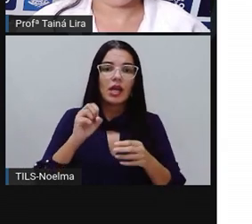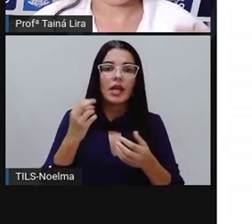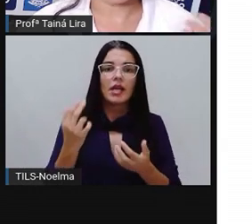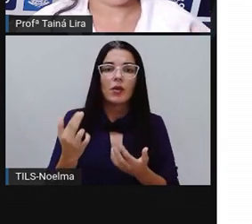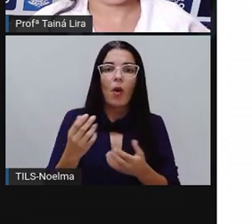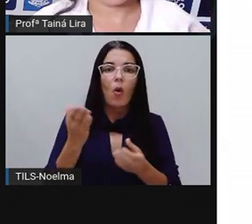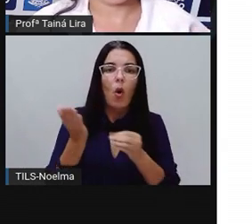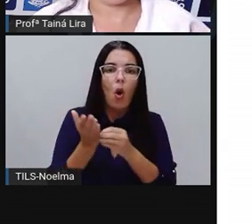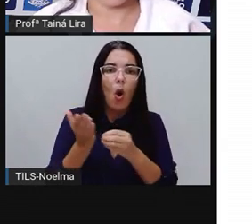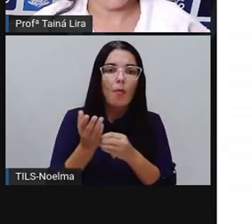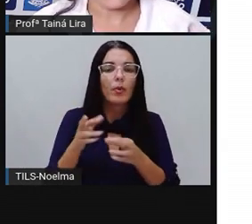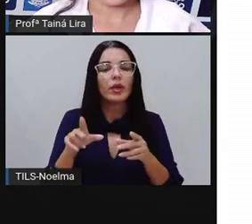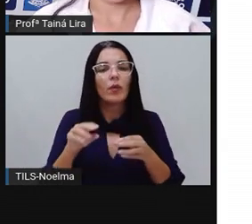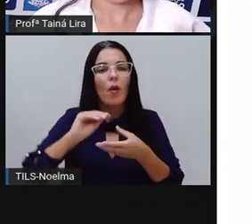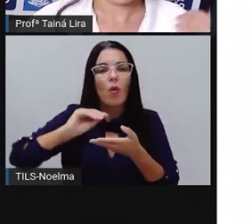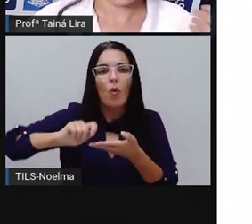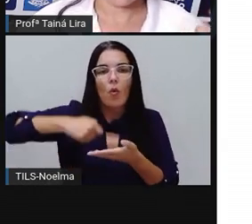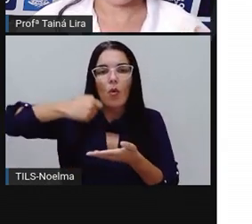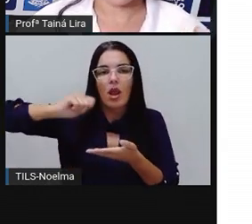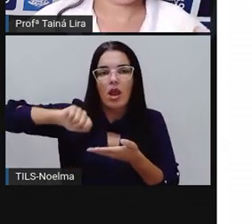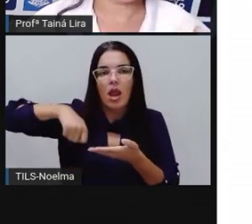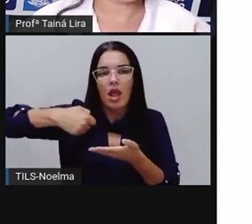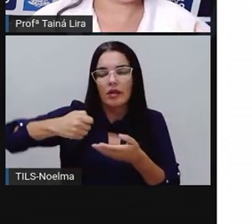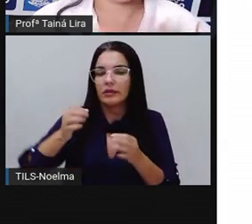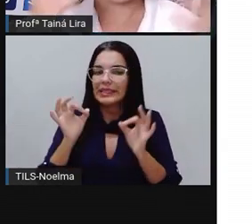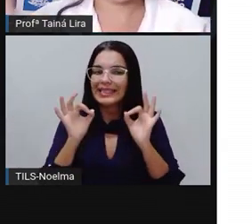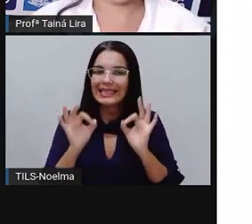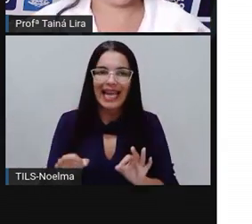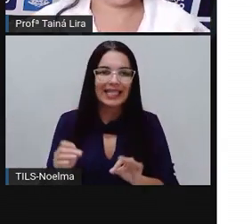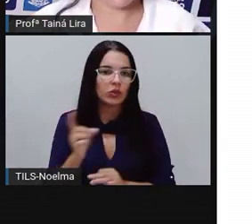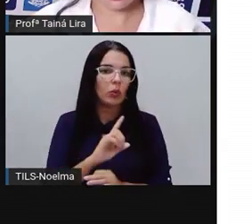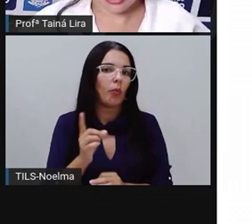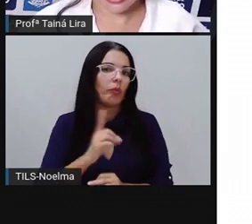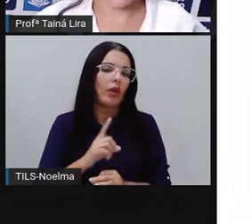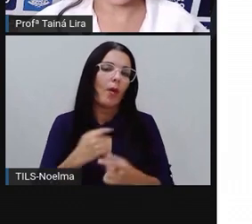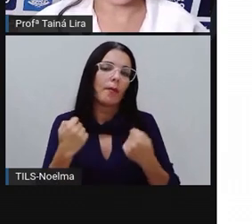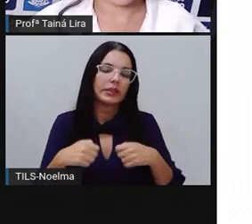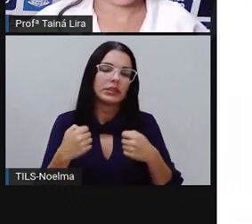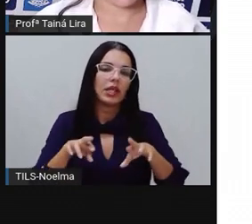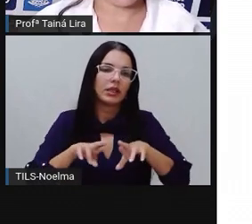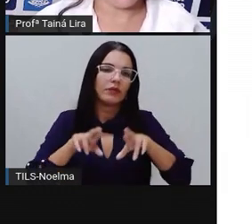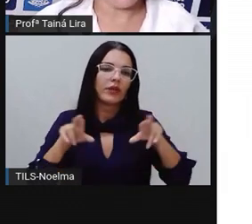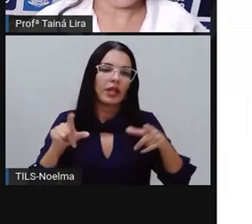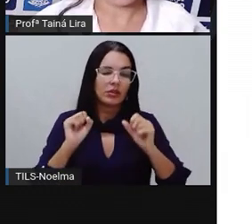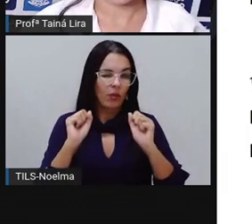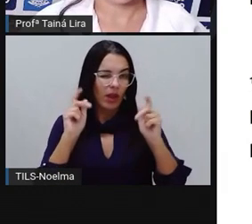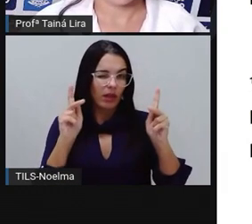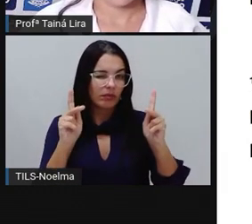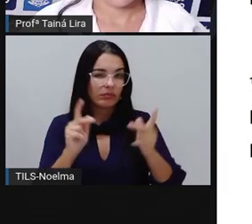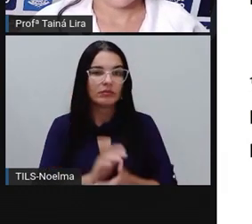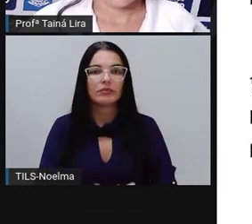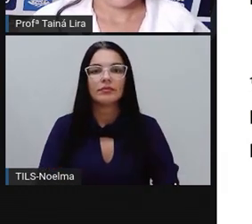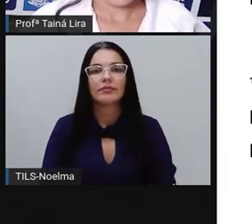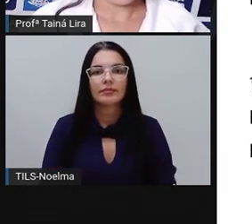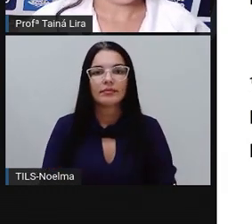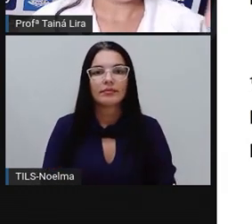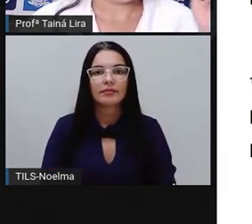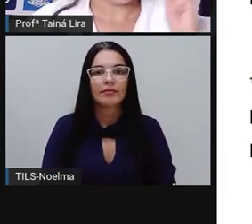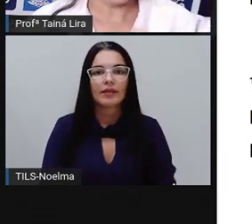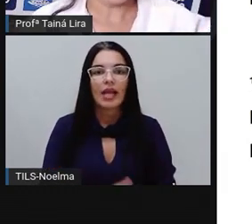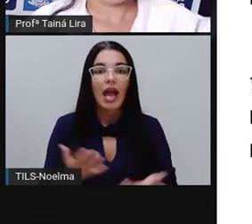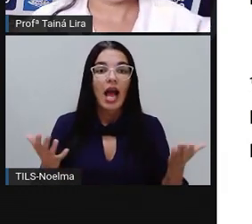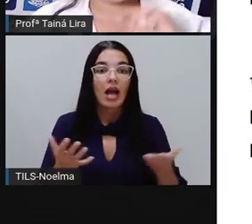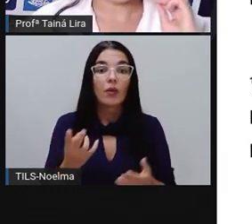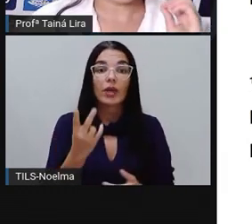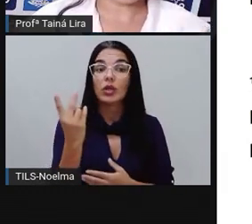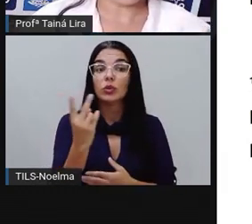medidas exatas, tá bom? Como não são exatas, deu uma diferença aí, tá bom? E olha